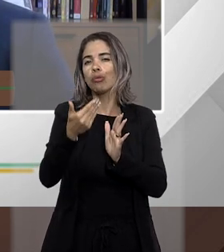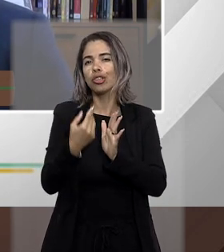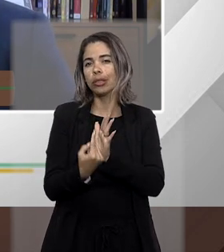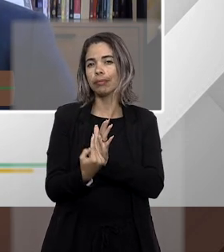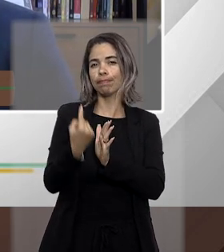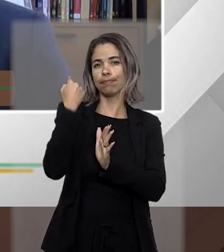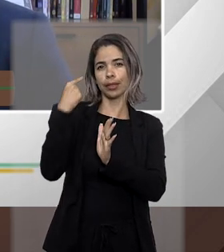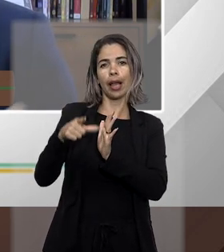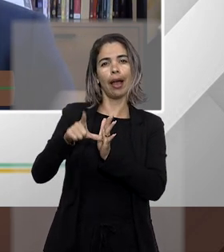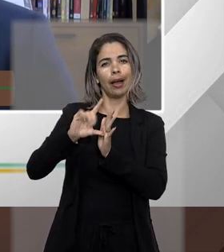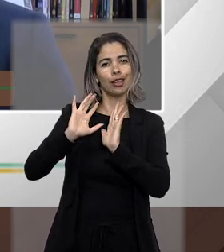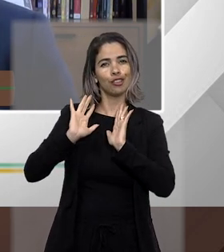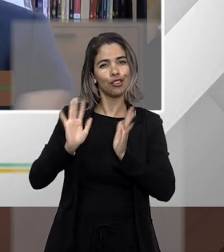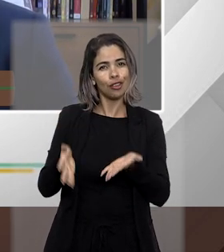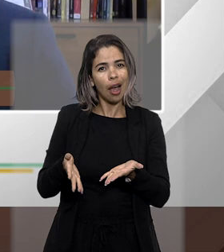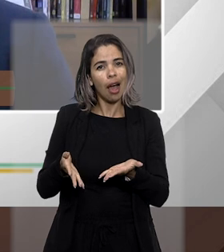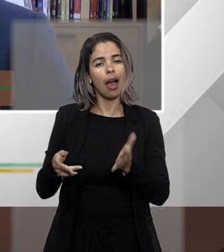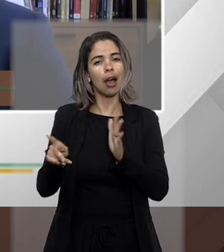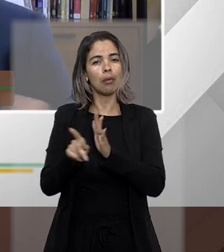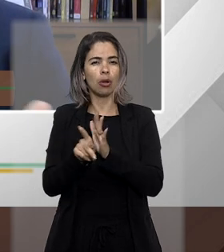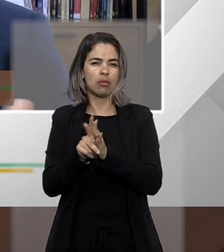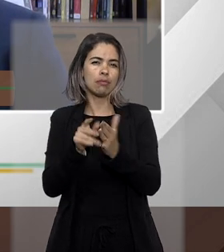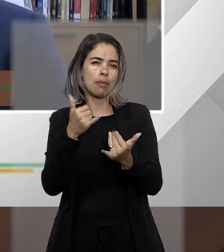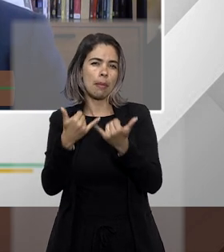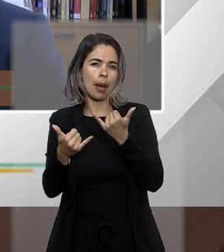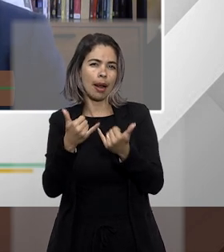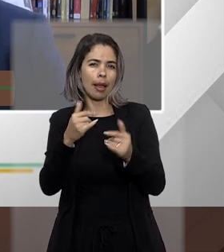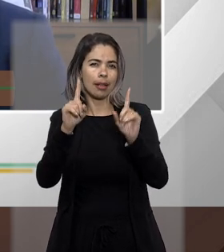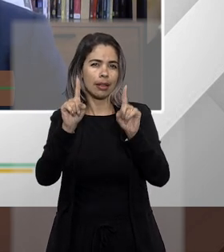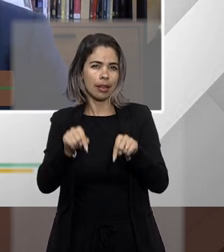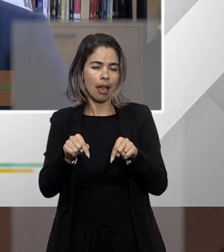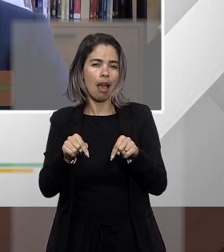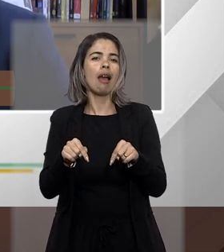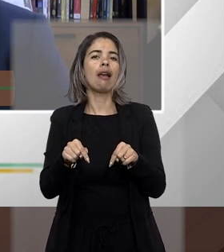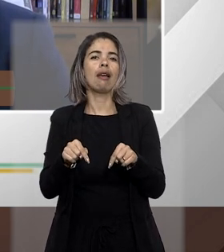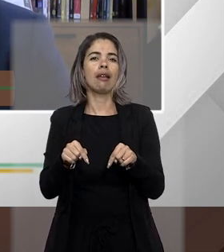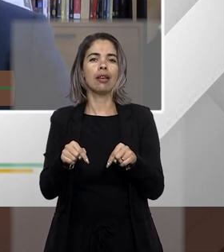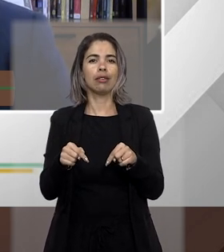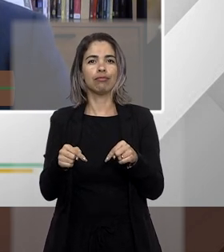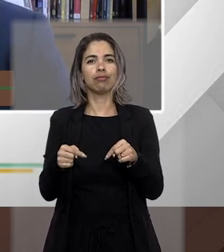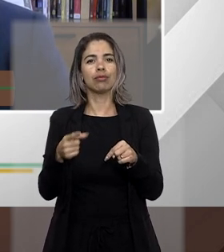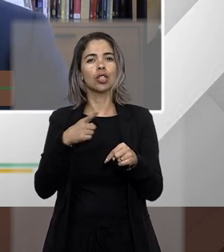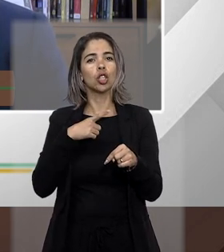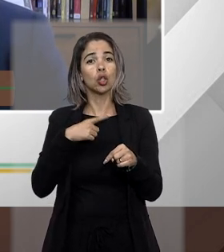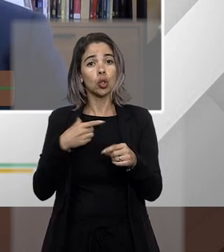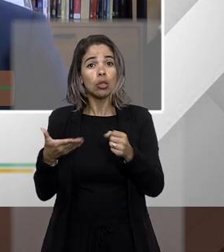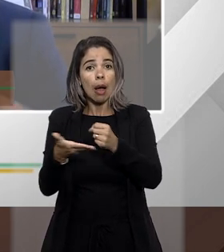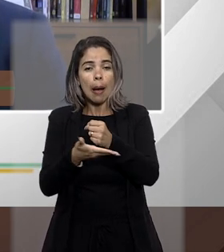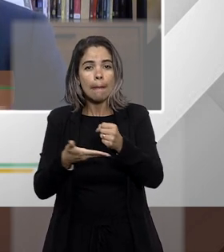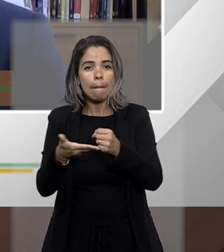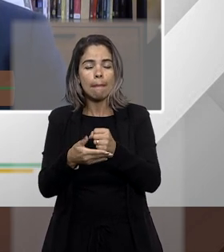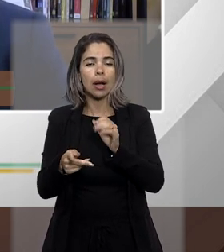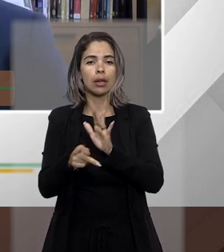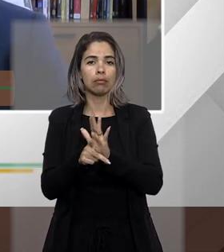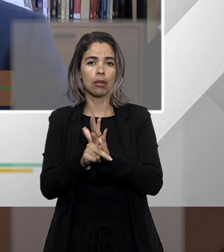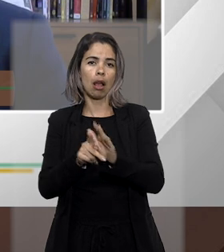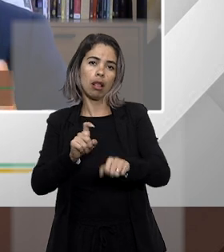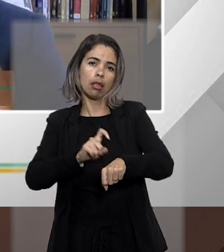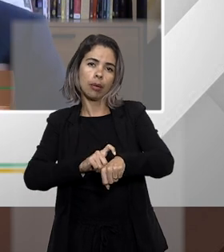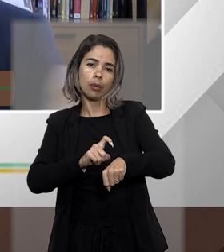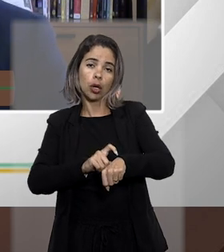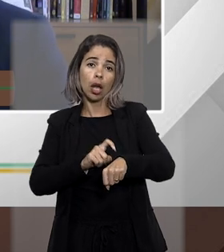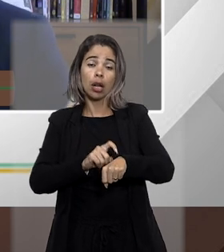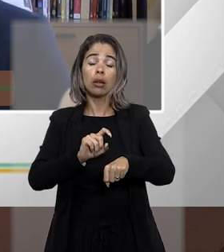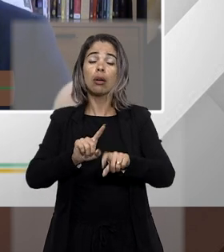um título meramente um título executório provisório mas em relação a isso